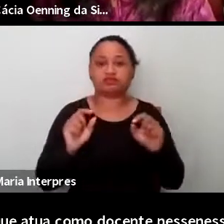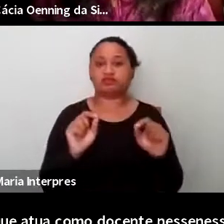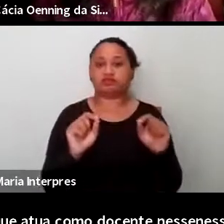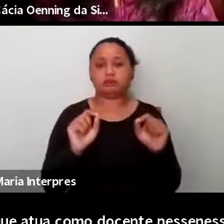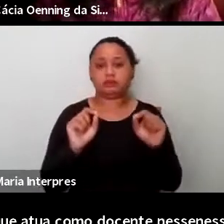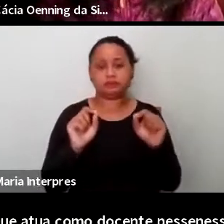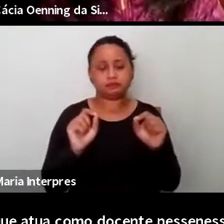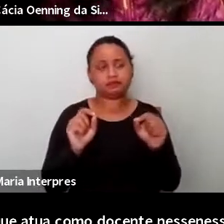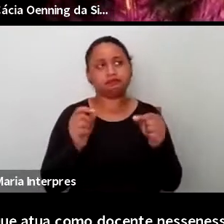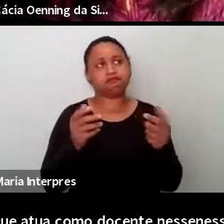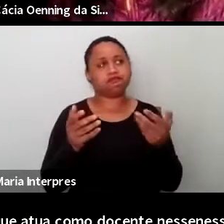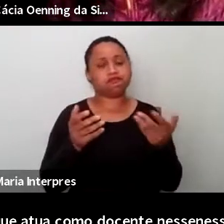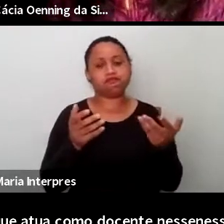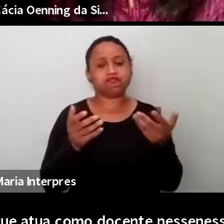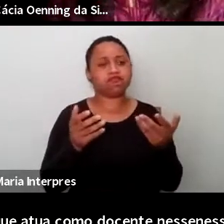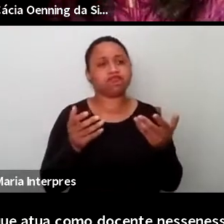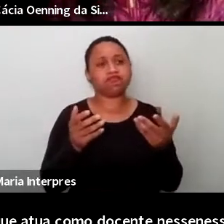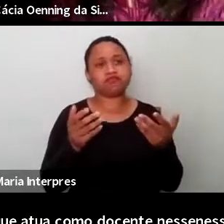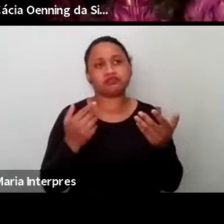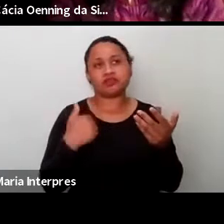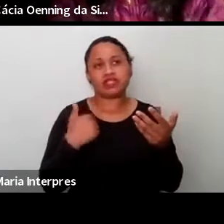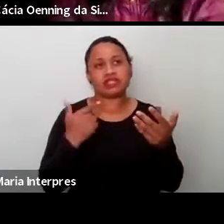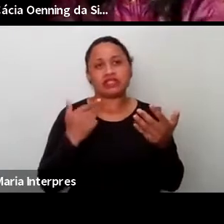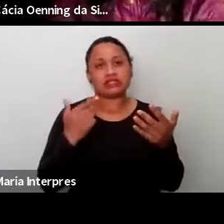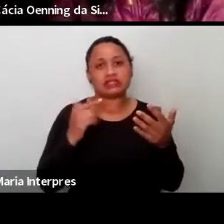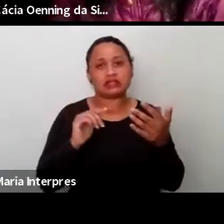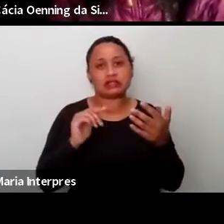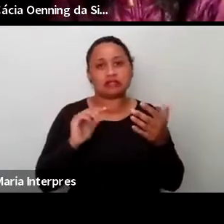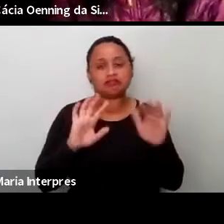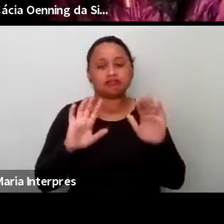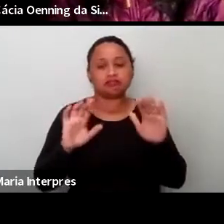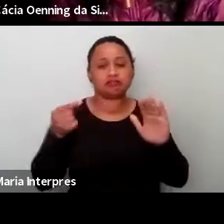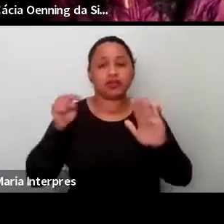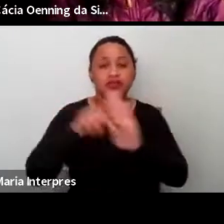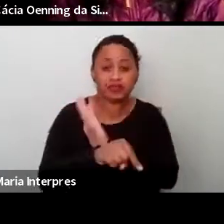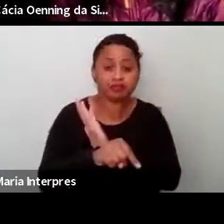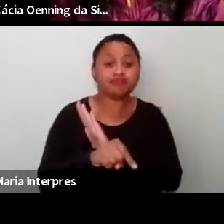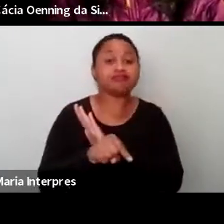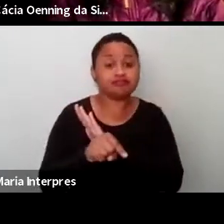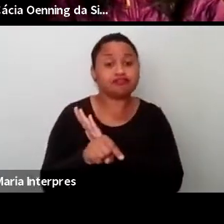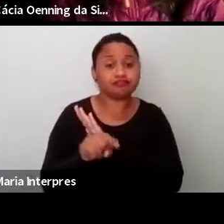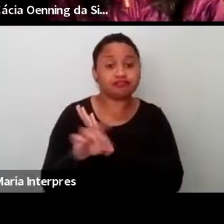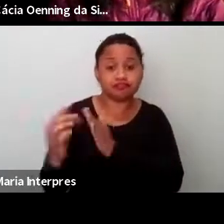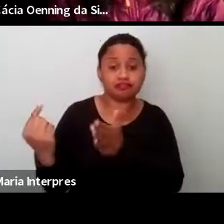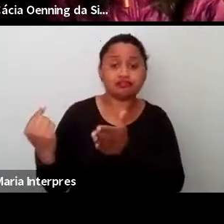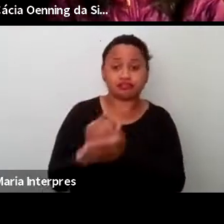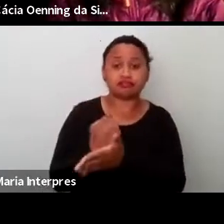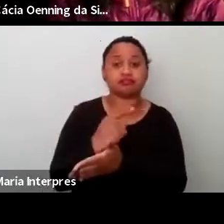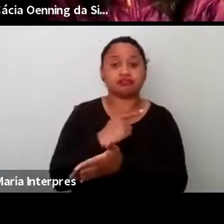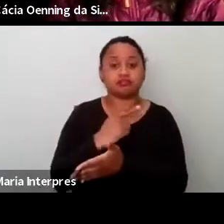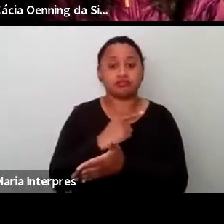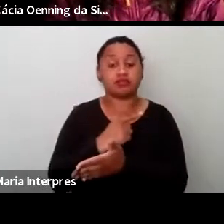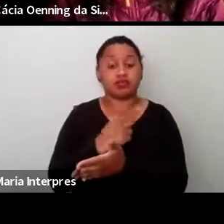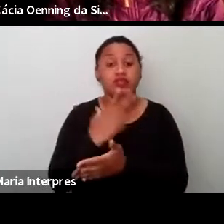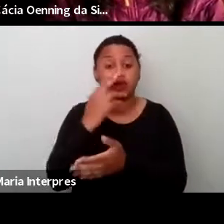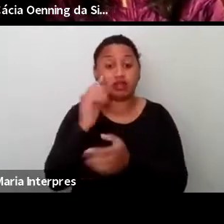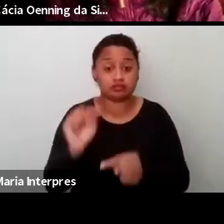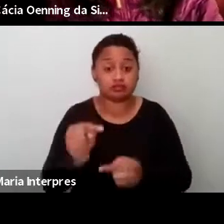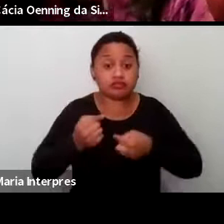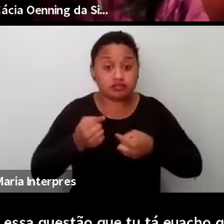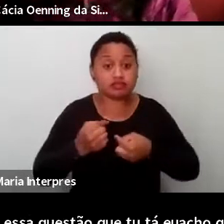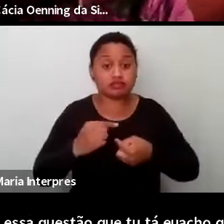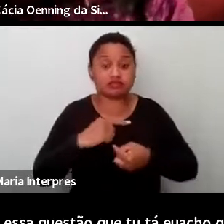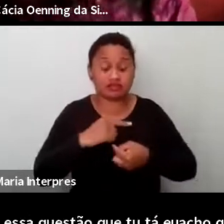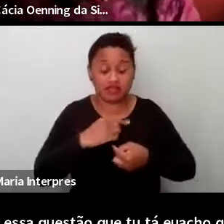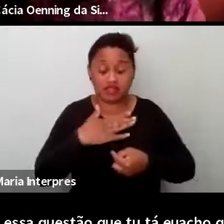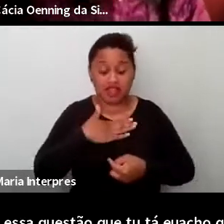essa... esse debruçar-se sobre essa... sobre essa questão que tu traz. Eu acho que aí está um desafio posto que eu não tinha,